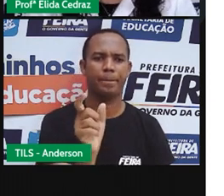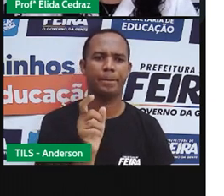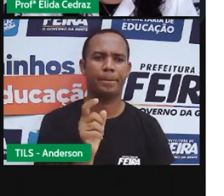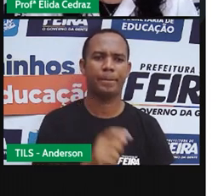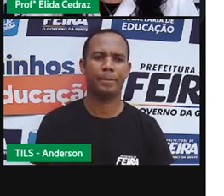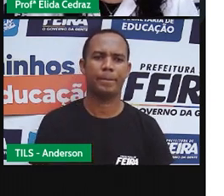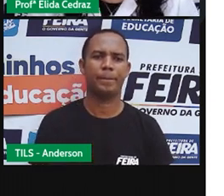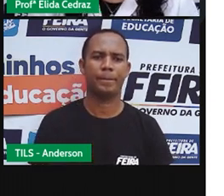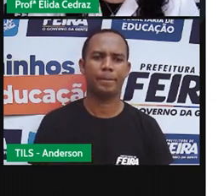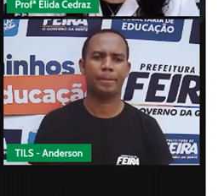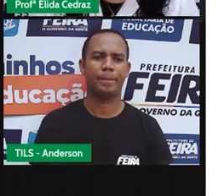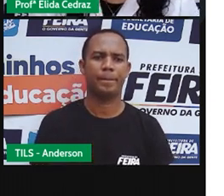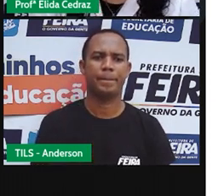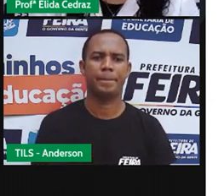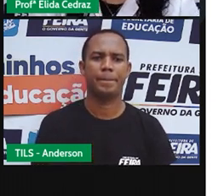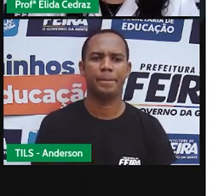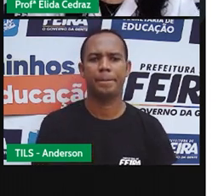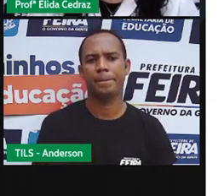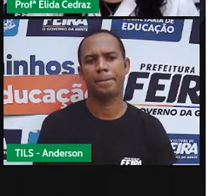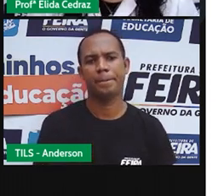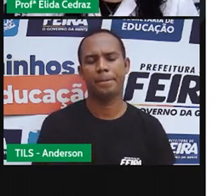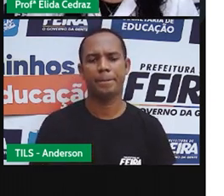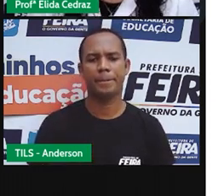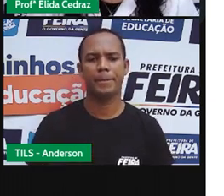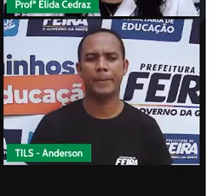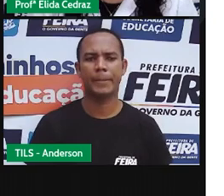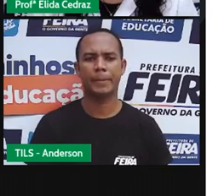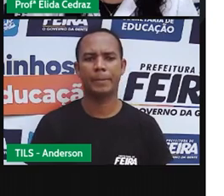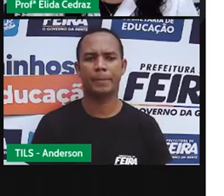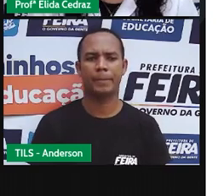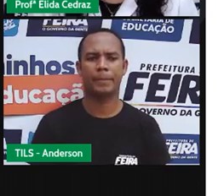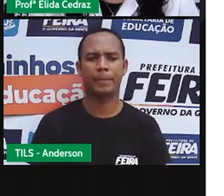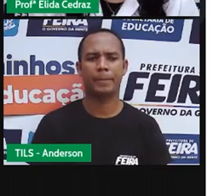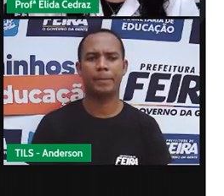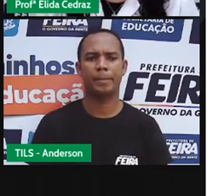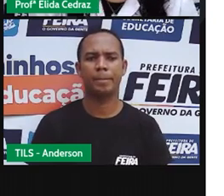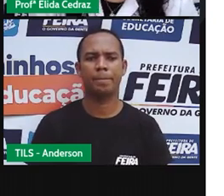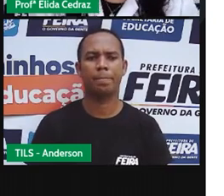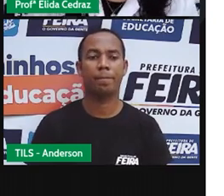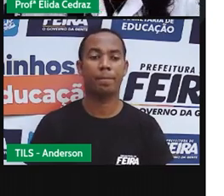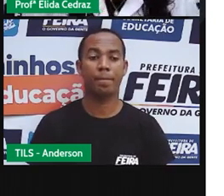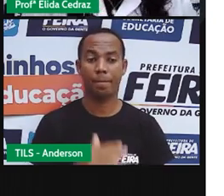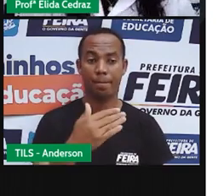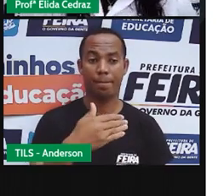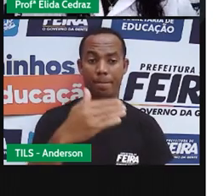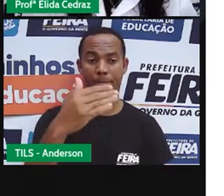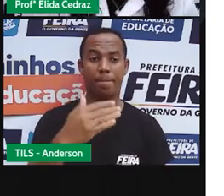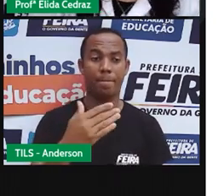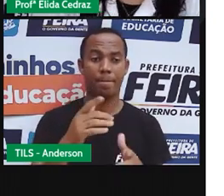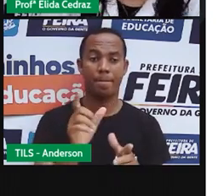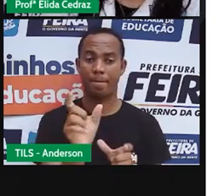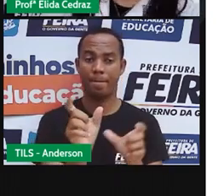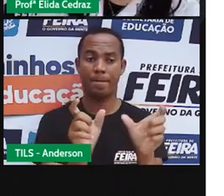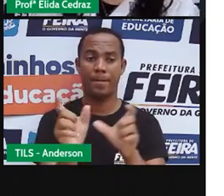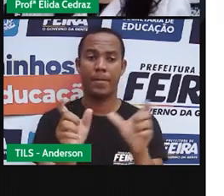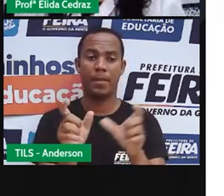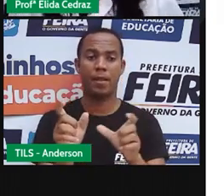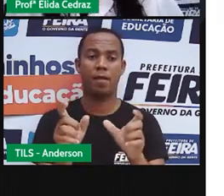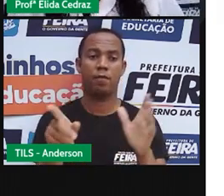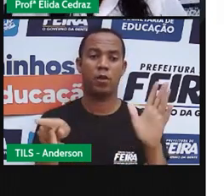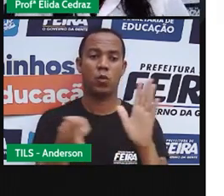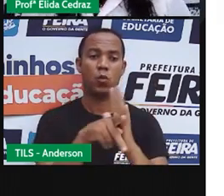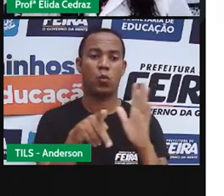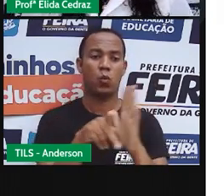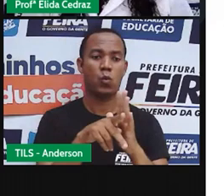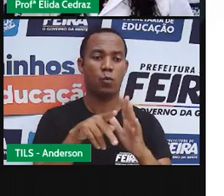dengo, mandinga, miçanga, tanga. Essas são palavras de origem